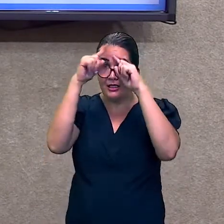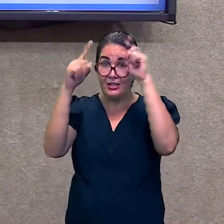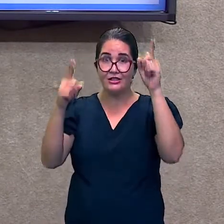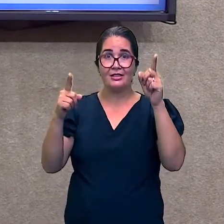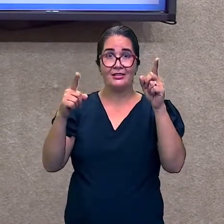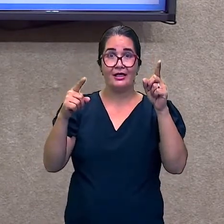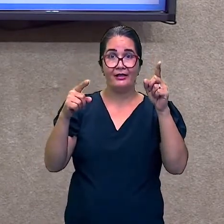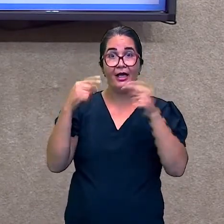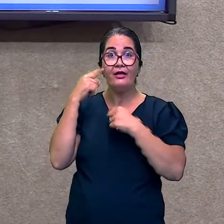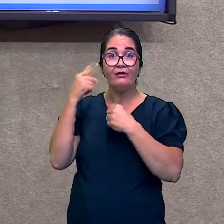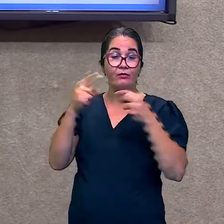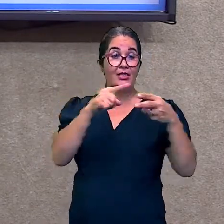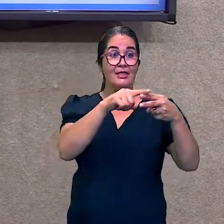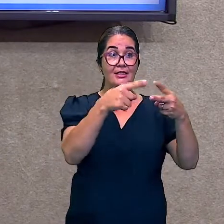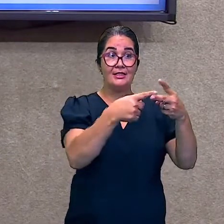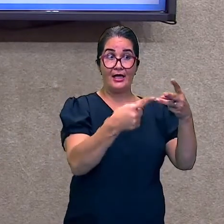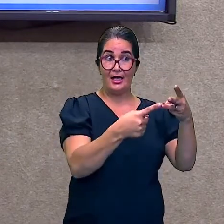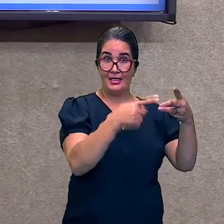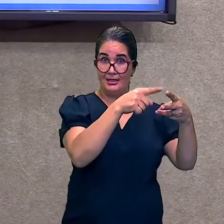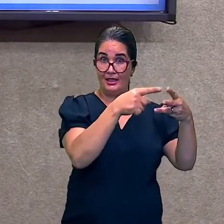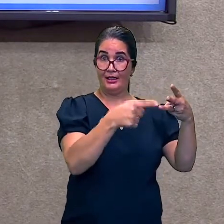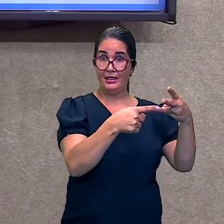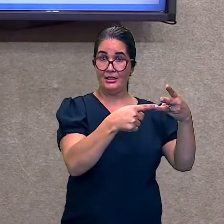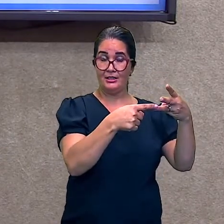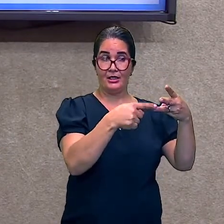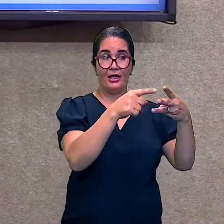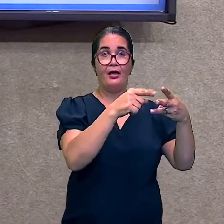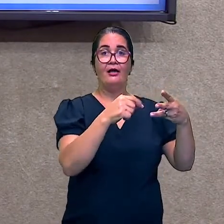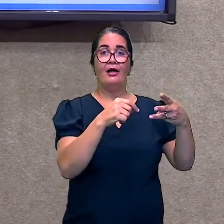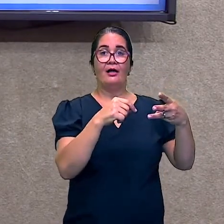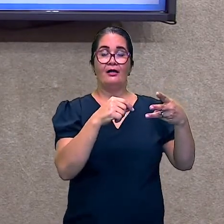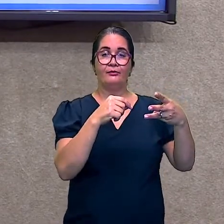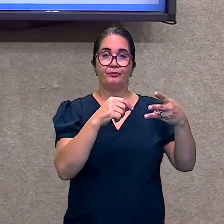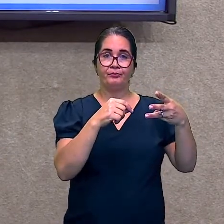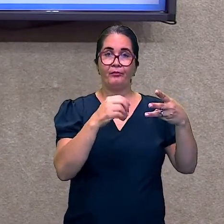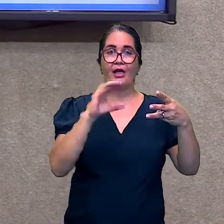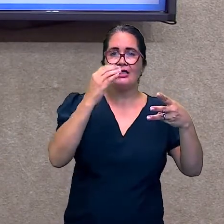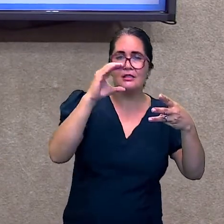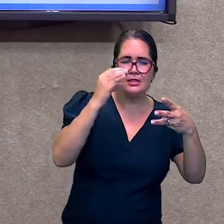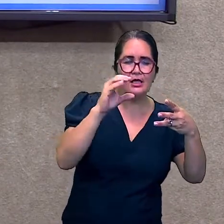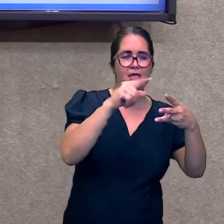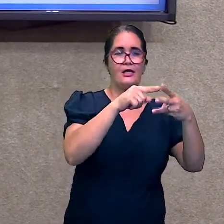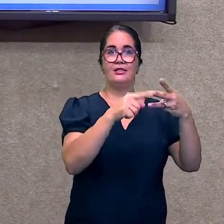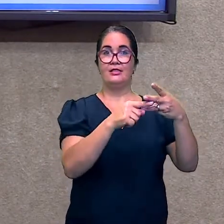características que eu mostrei. A arte. A ciência. E a literatura.